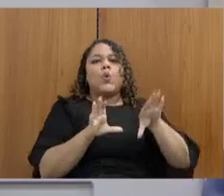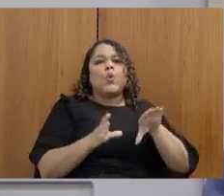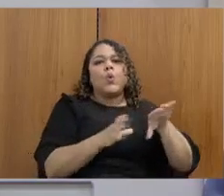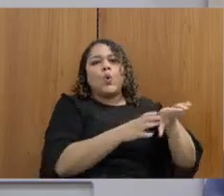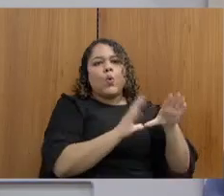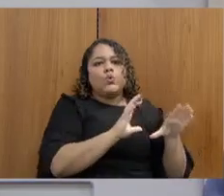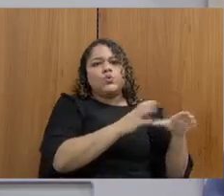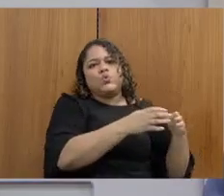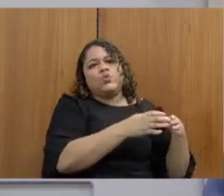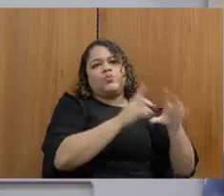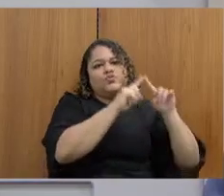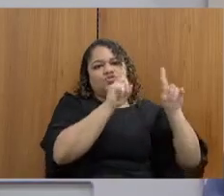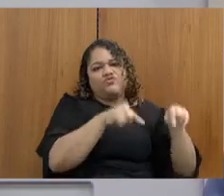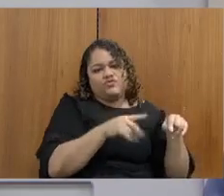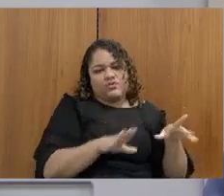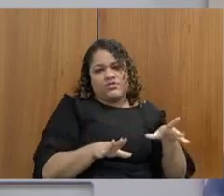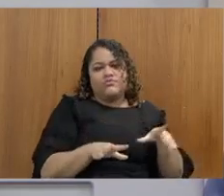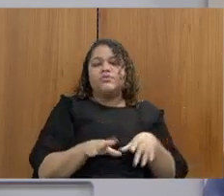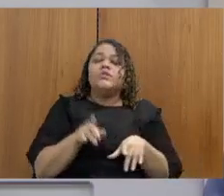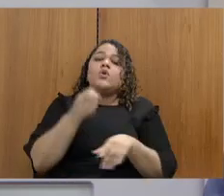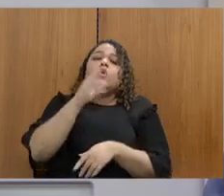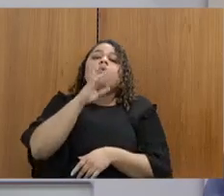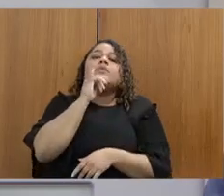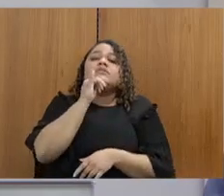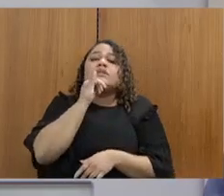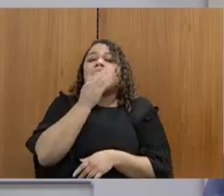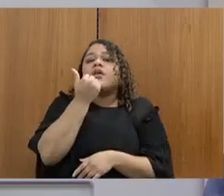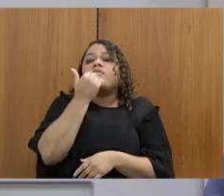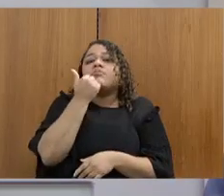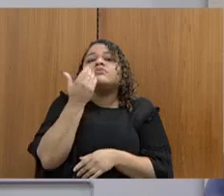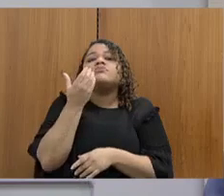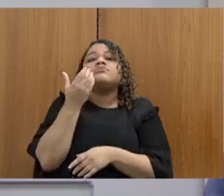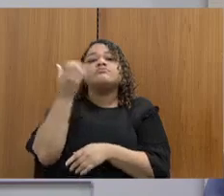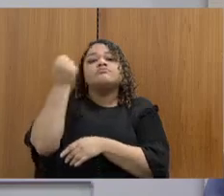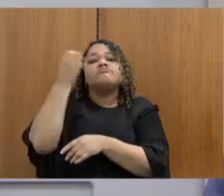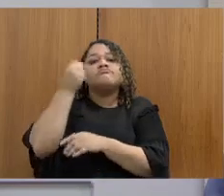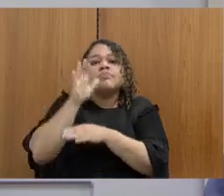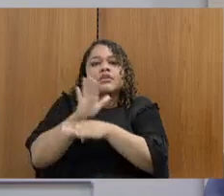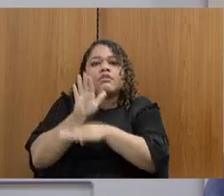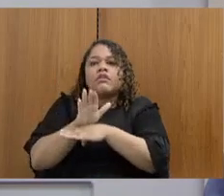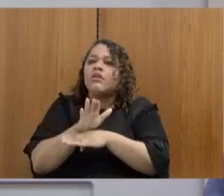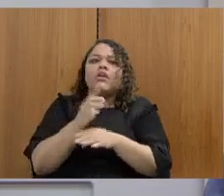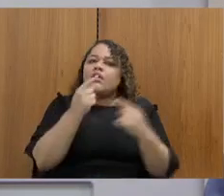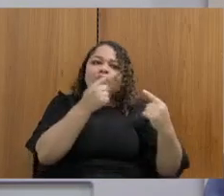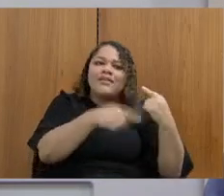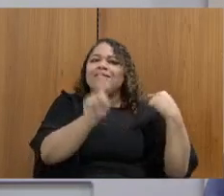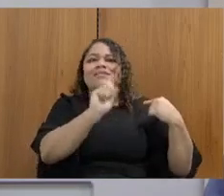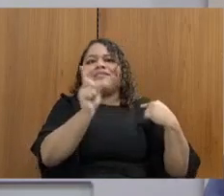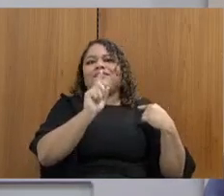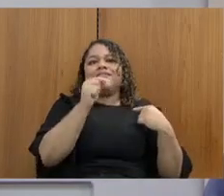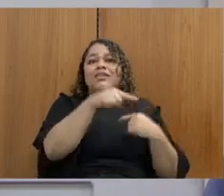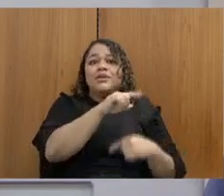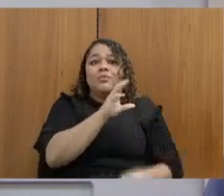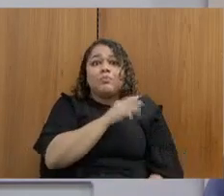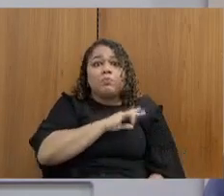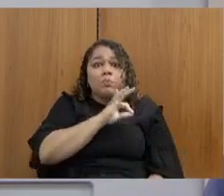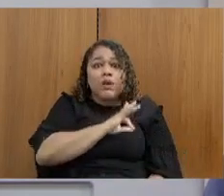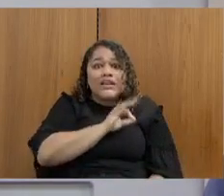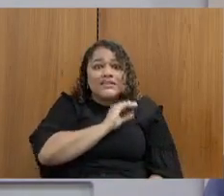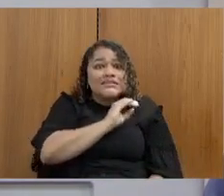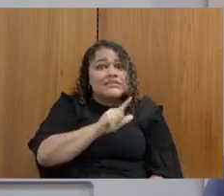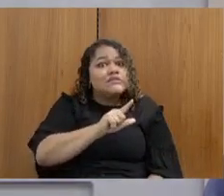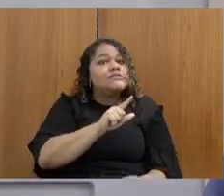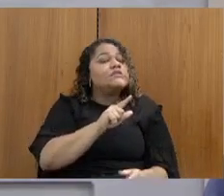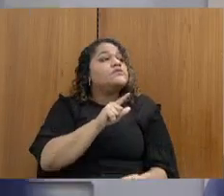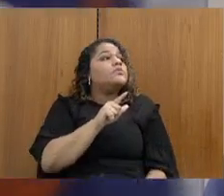exemplo, o auxílio alimentação, não se aplica à Polícia Civil. A situação da Polícia Civil é dramática em Minas Gerais, ela é dramática,